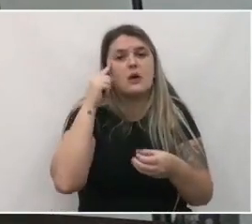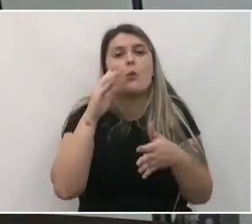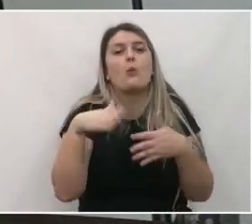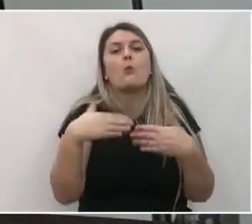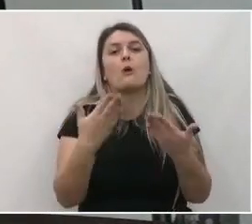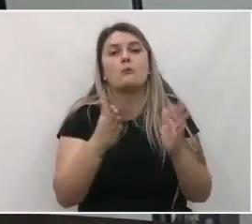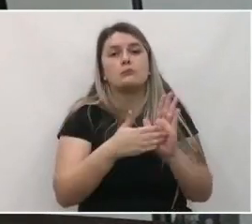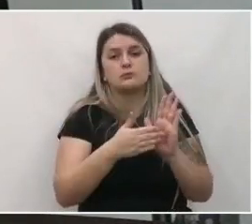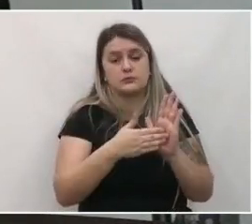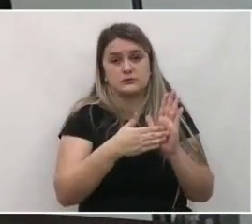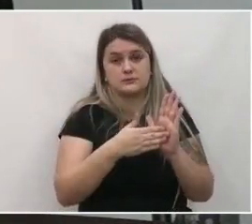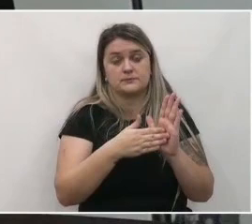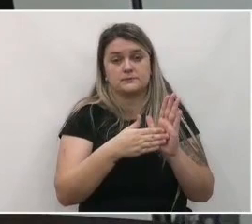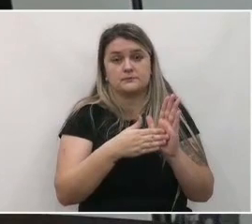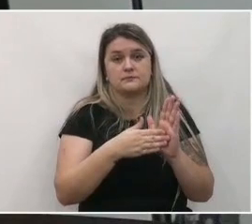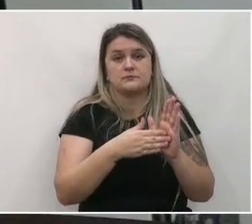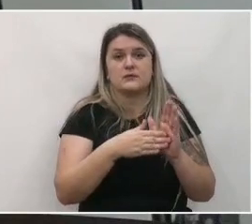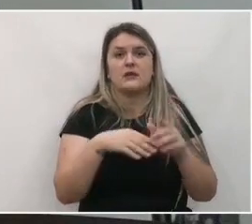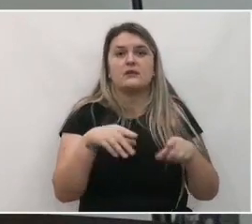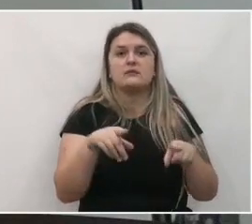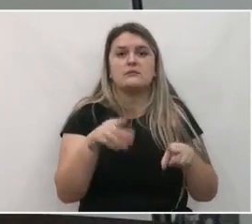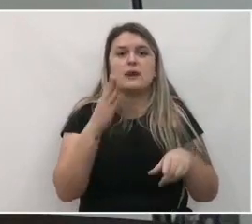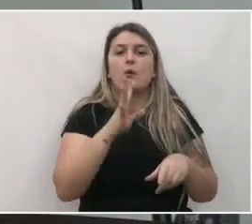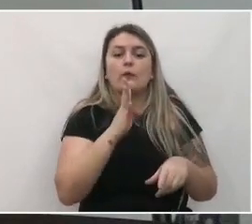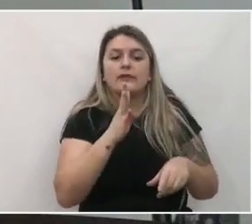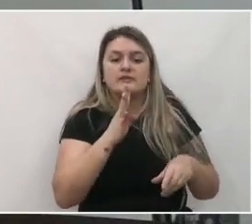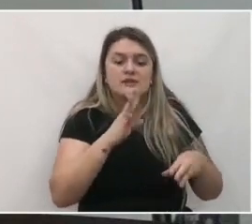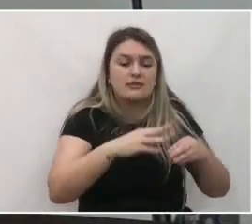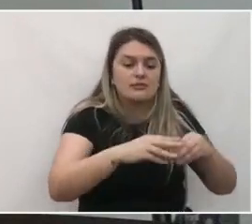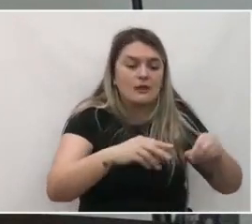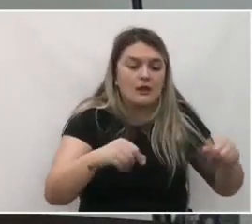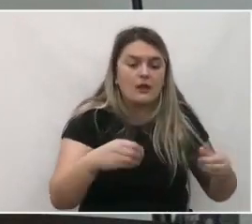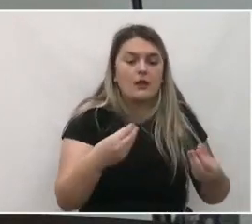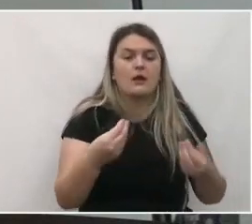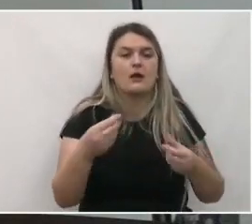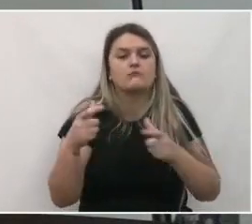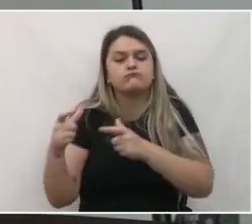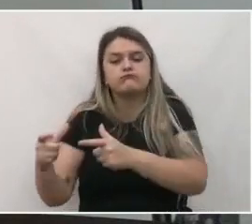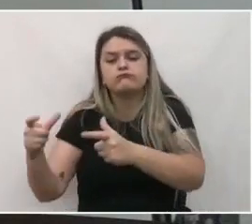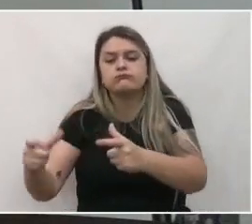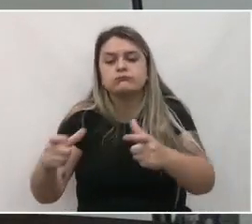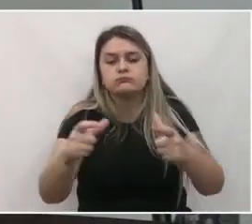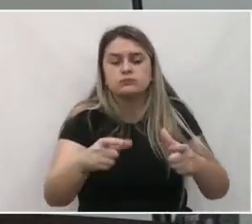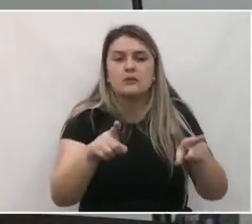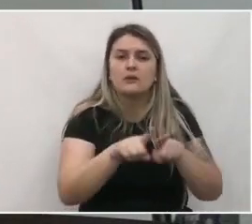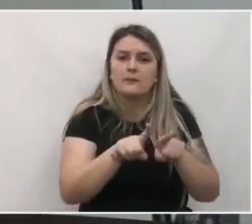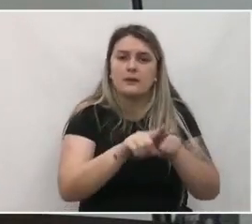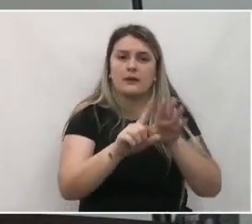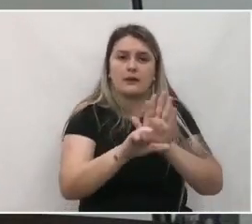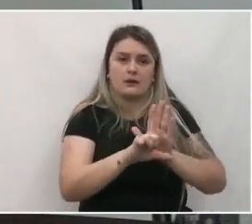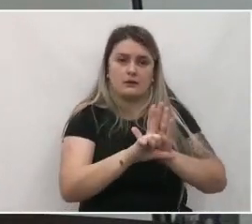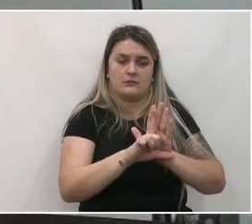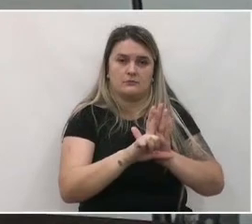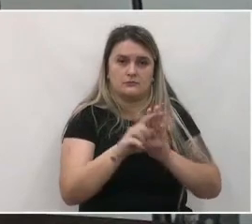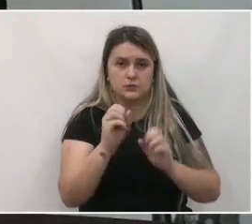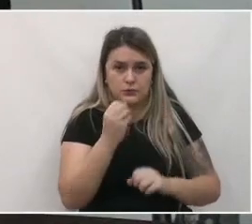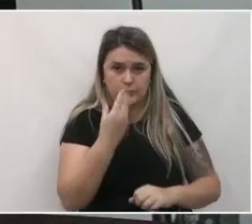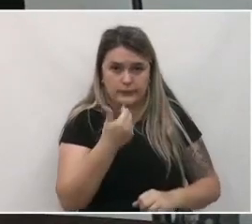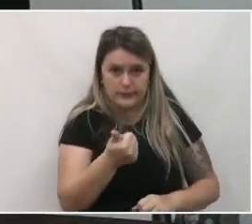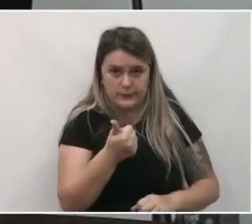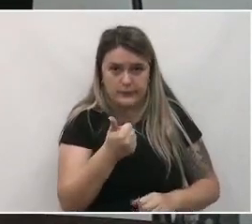propostas, tanto de zoneamento de uso e ocupação do solo quanto das outras legislações. Tudo bem?